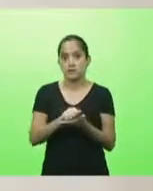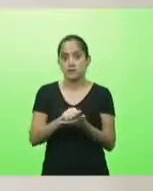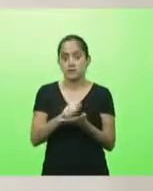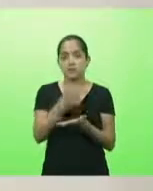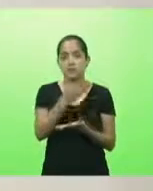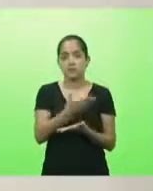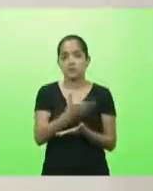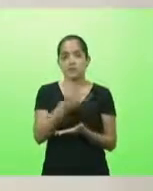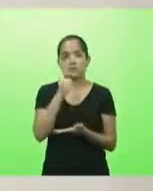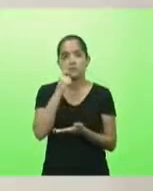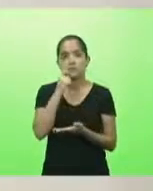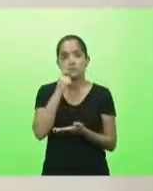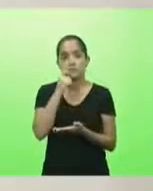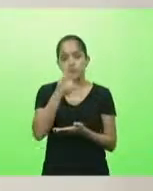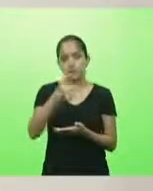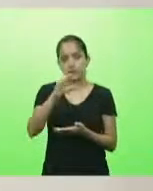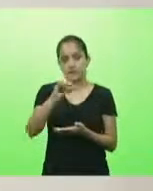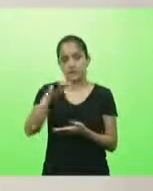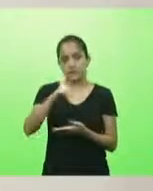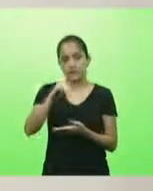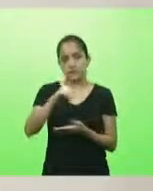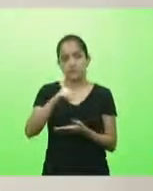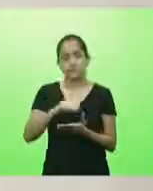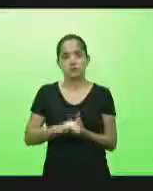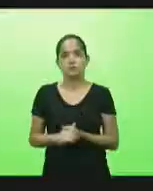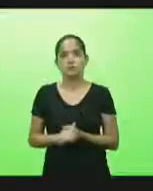Carolina Campanhello por 10 minutos, deputado.